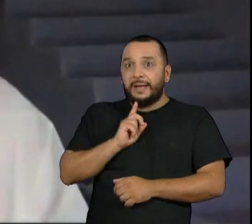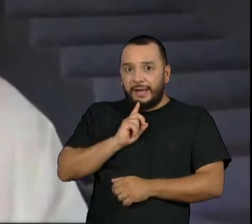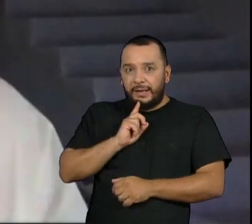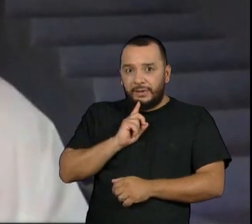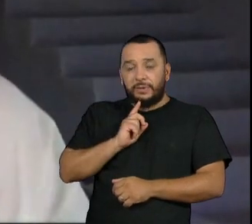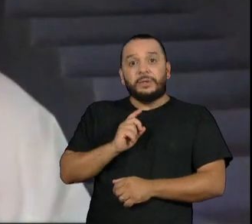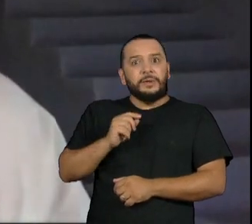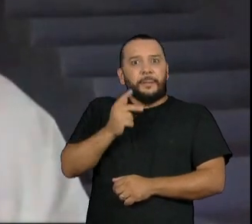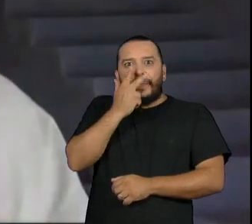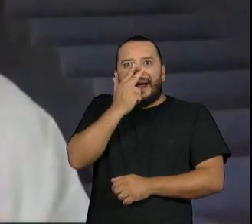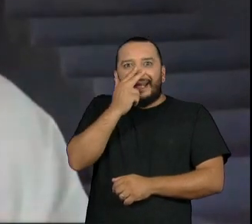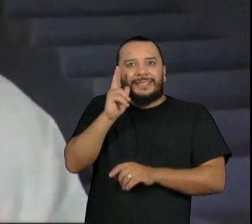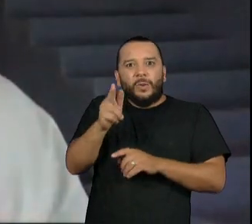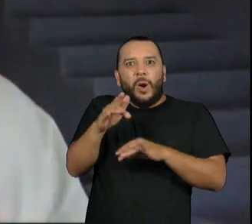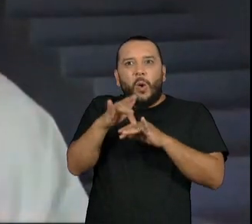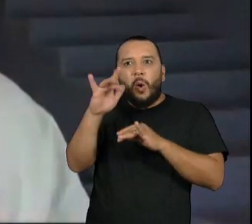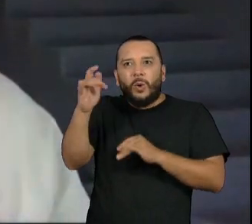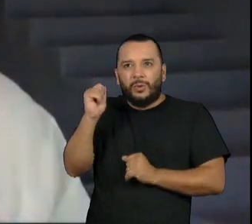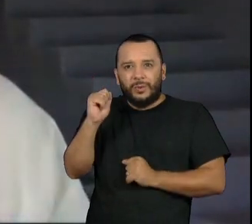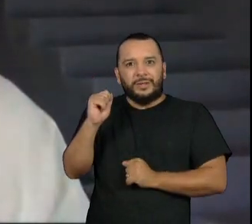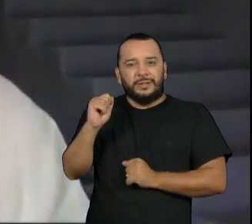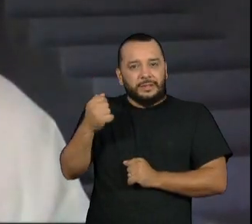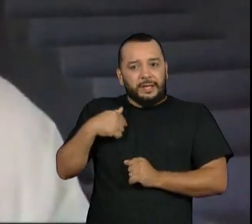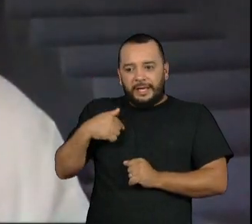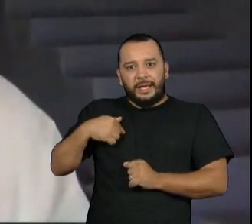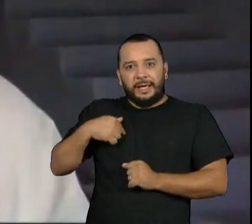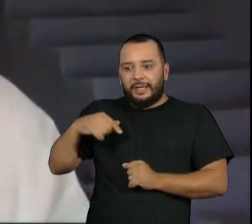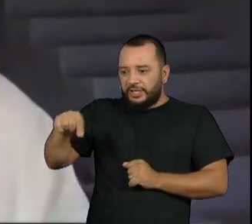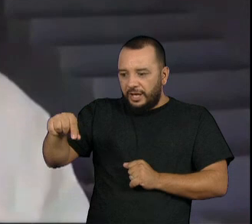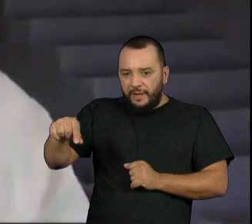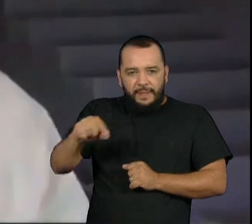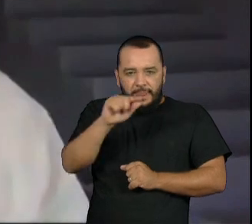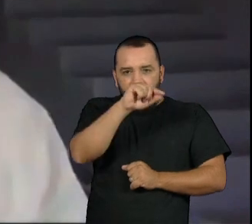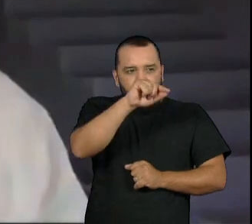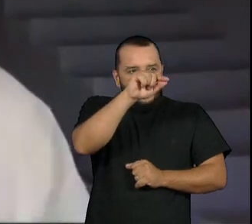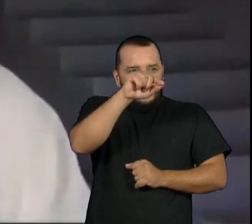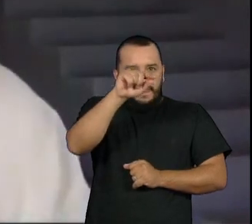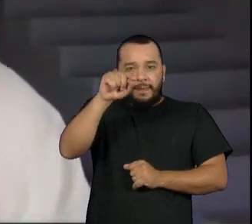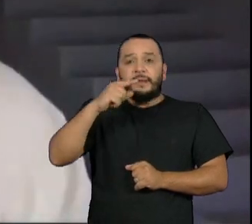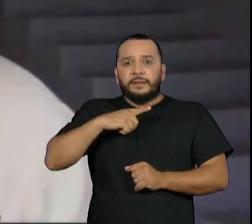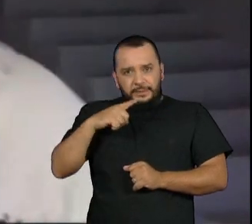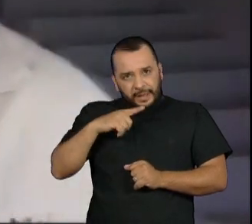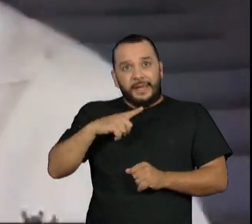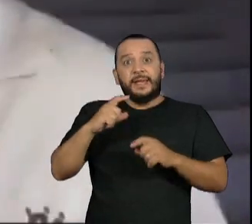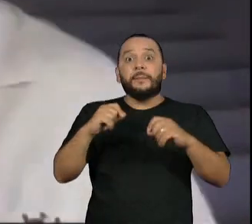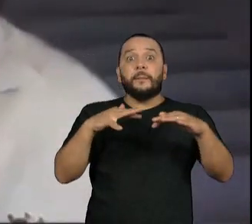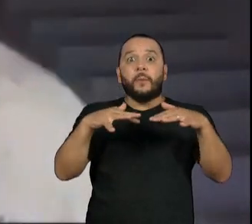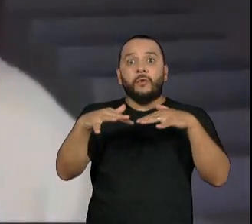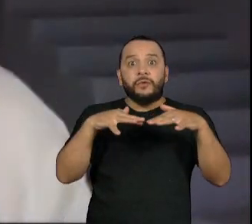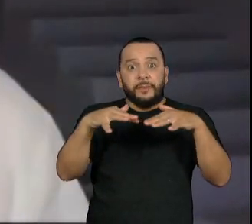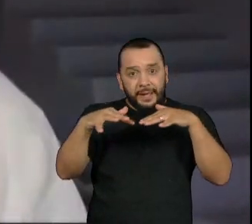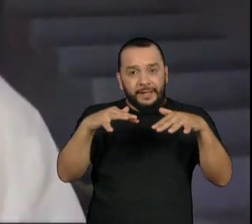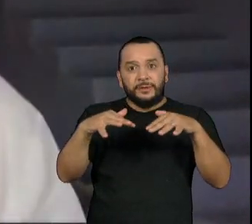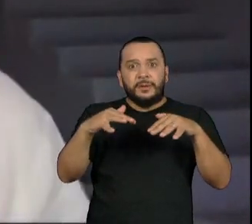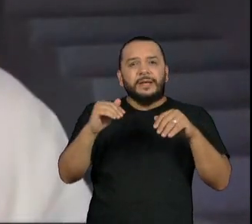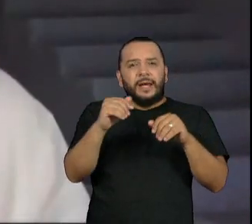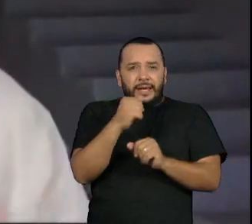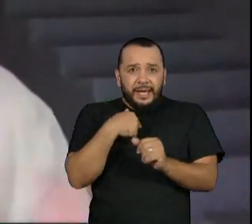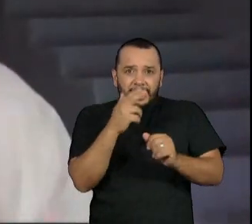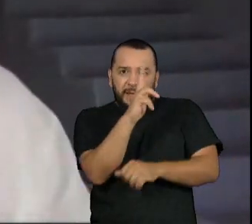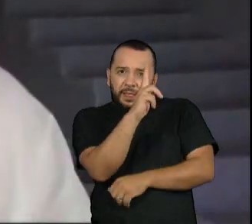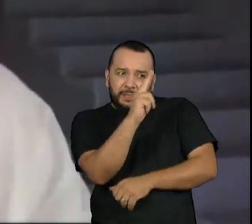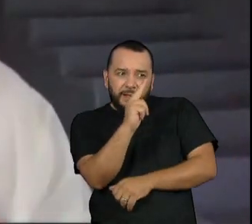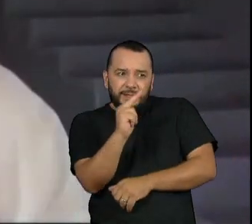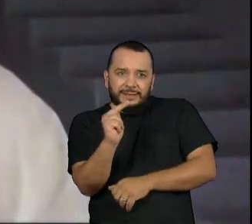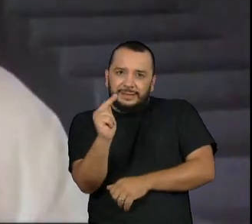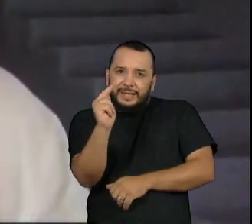de ouro, e a pintura rupestre denota movimento, ou seja, o artista só começa a